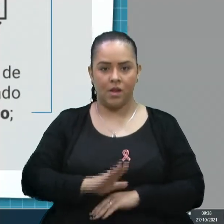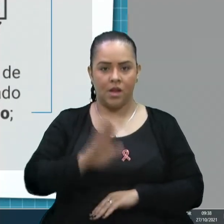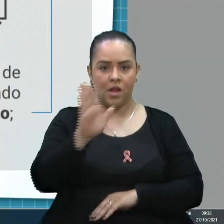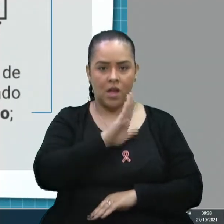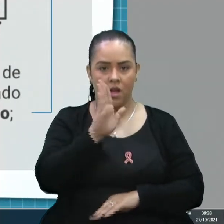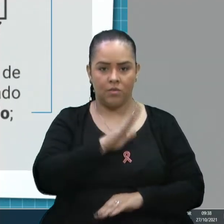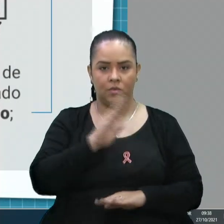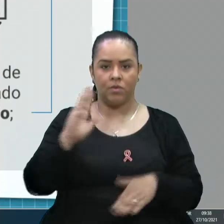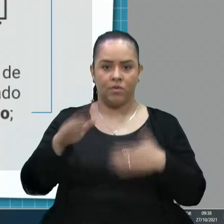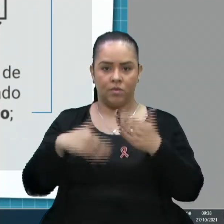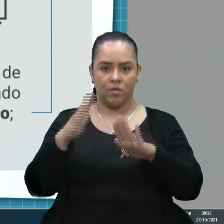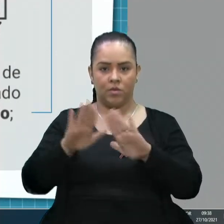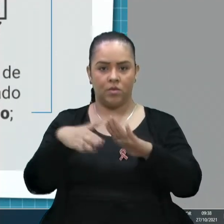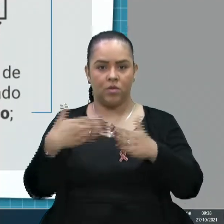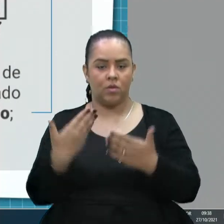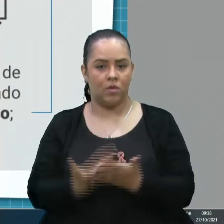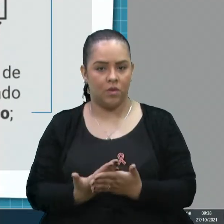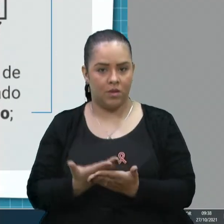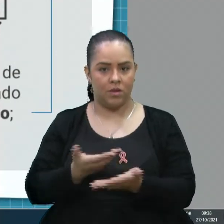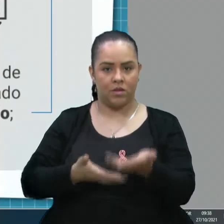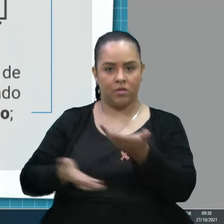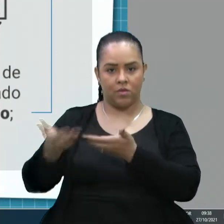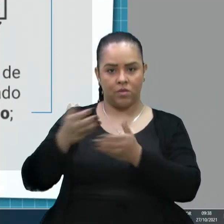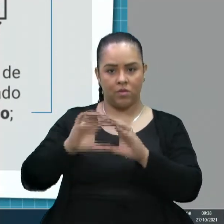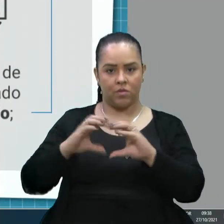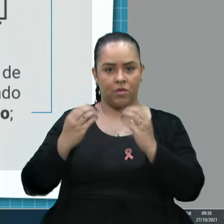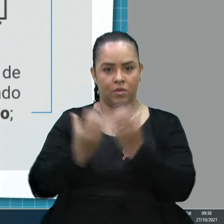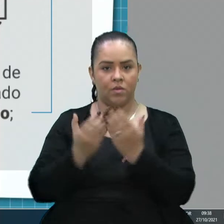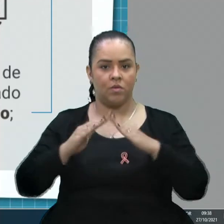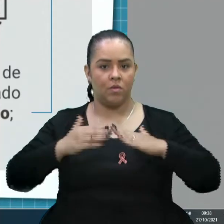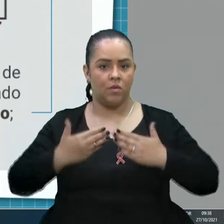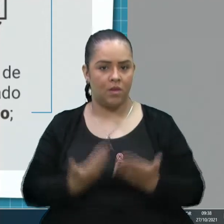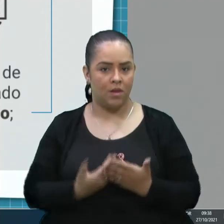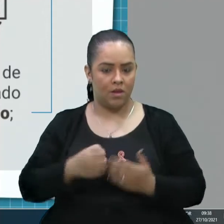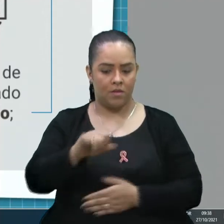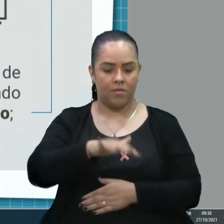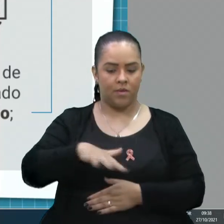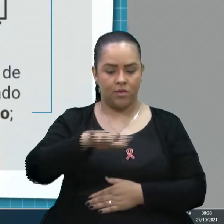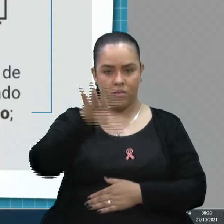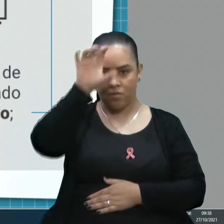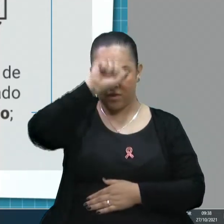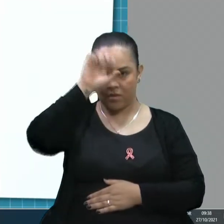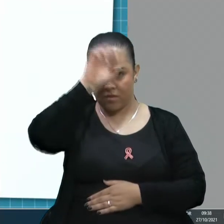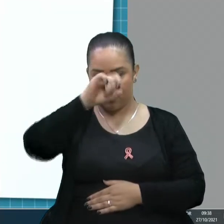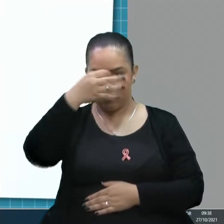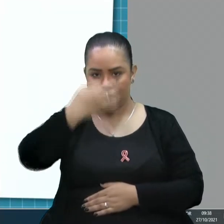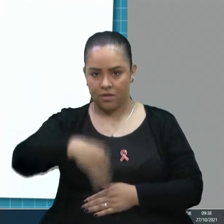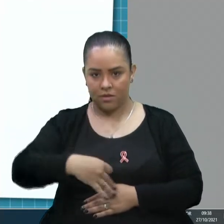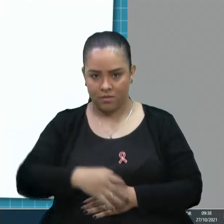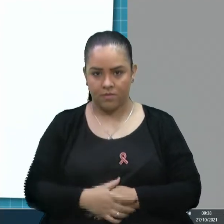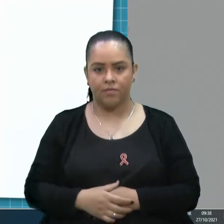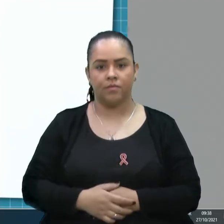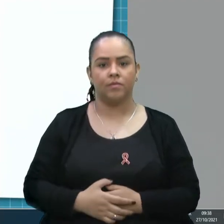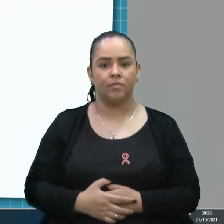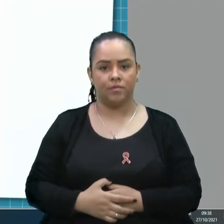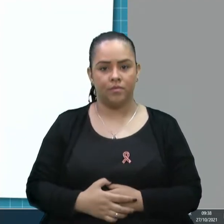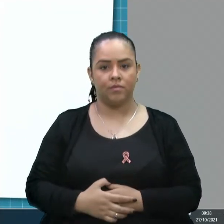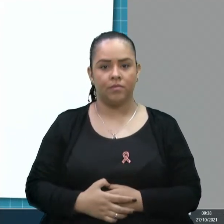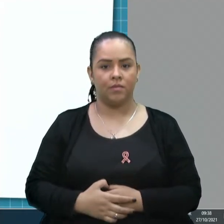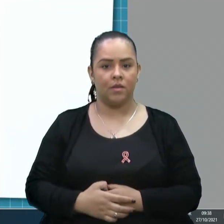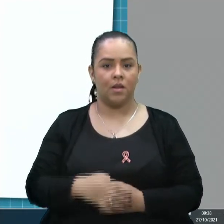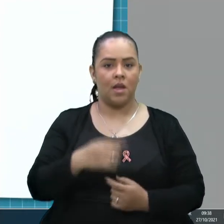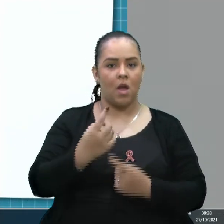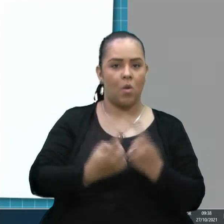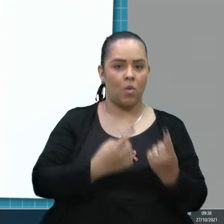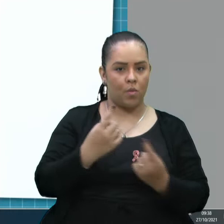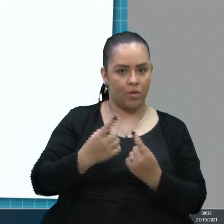construção das escolas no atendimento à comunidade escolar, o ambiente de aprendizado adequado. Essas seriam algumas